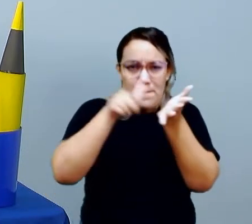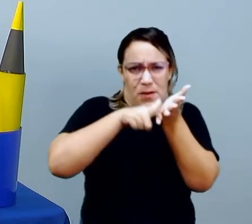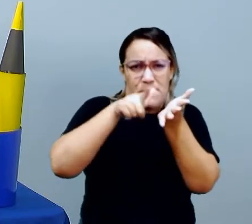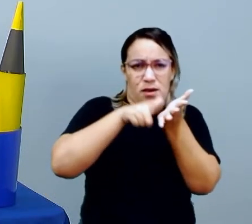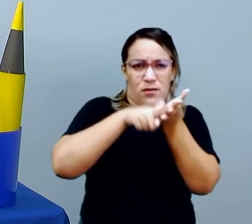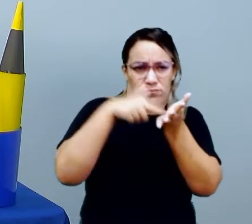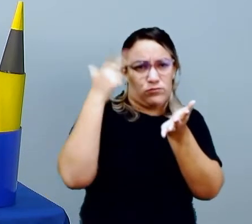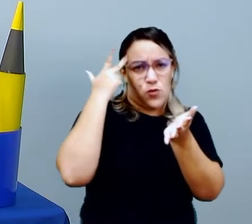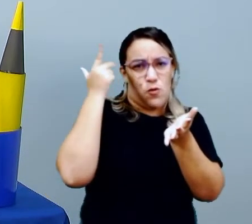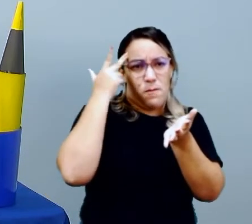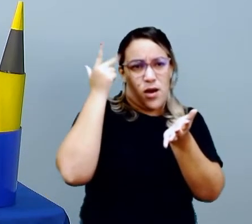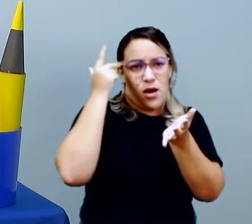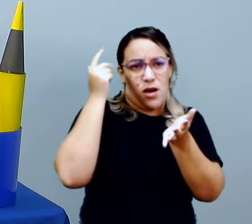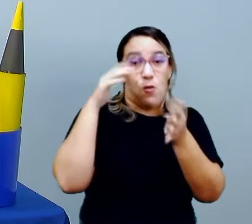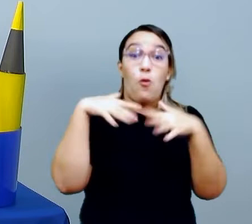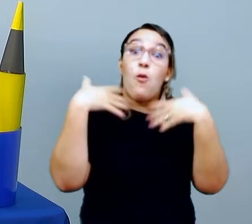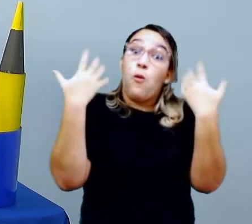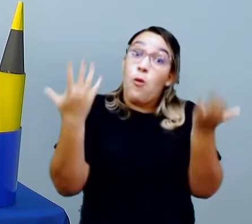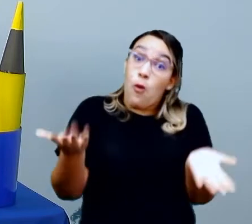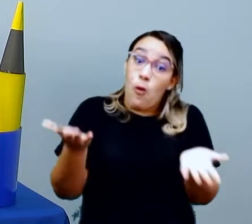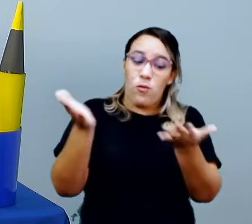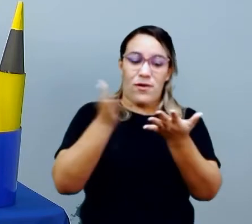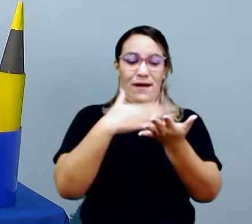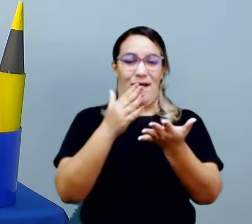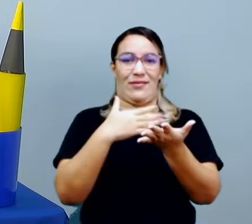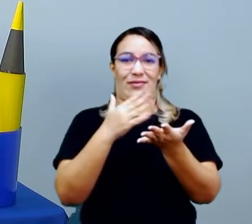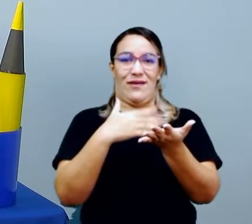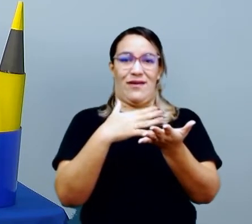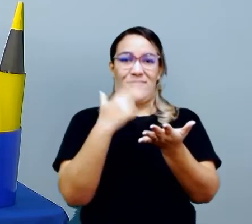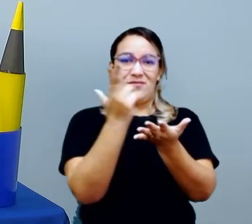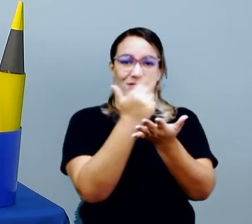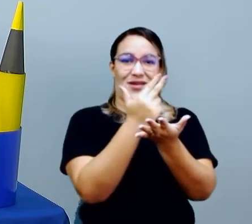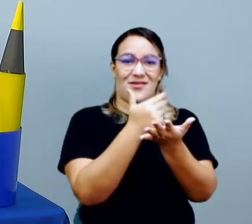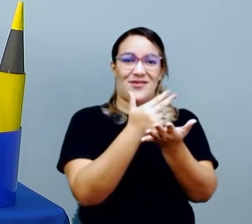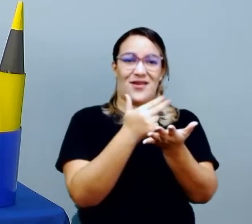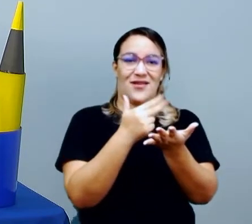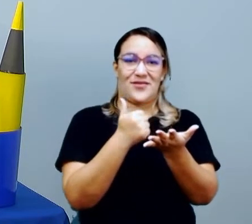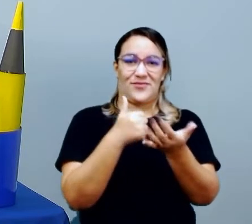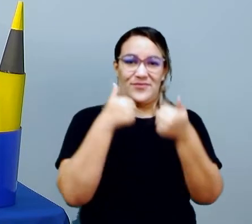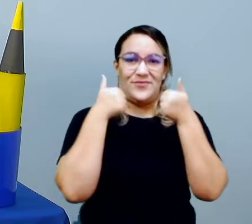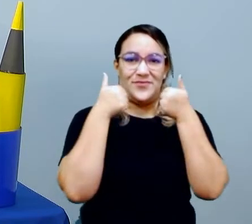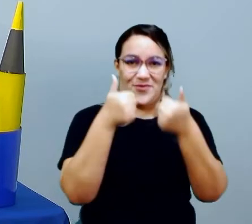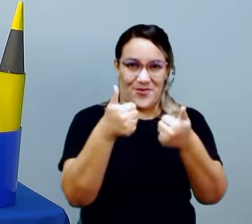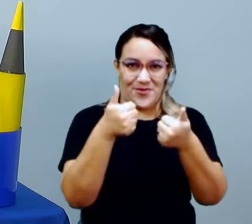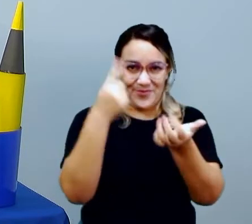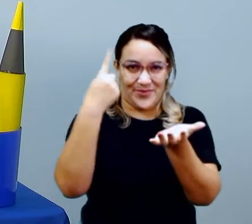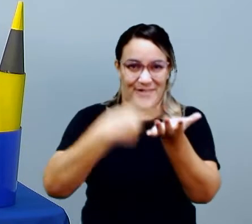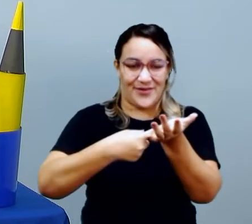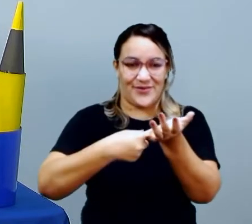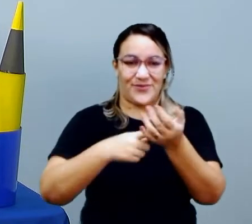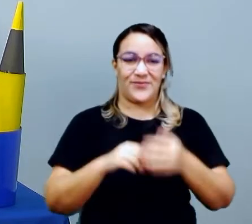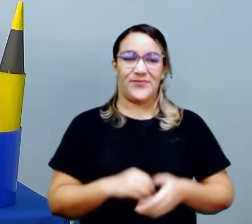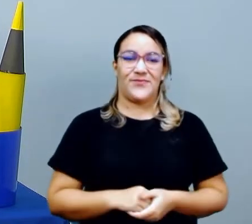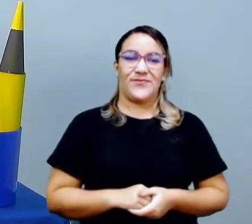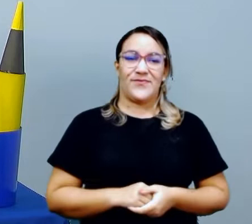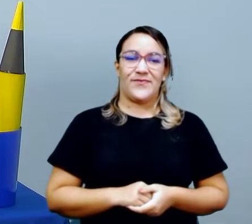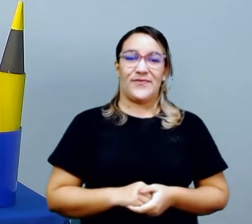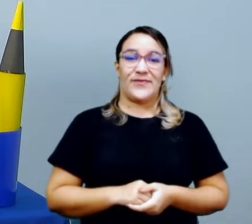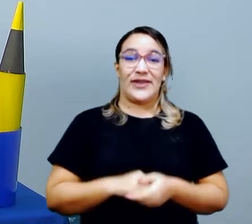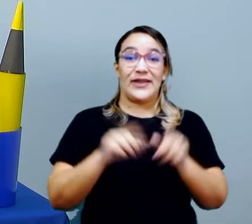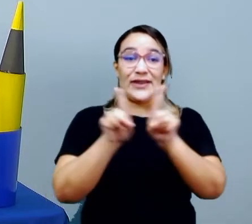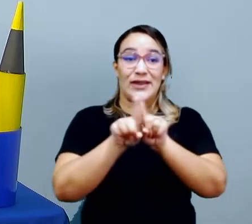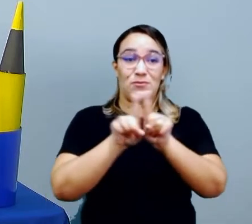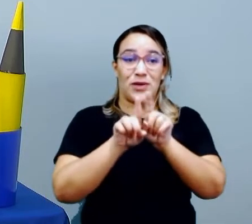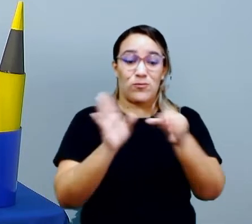papel, né? Papel sulfite ou pode ser a folhinha do caderno de desenho de vocês. Combinado? E aí vocês